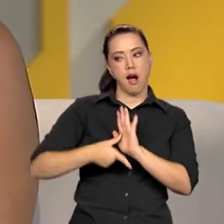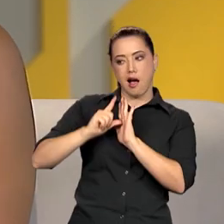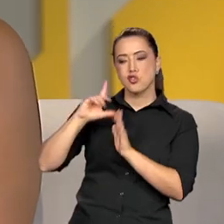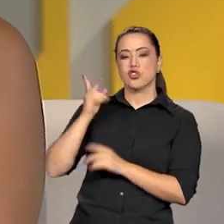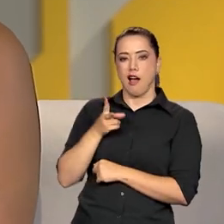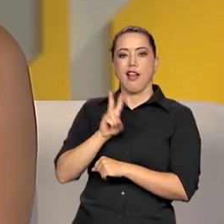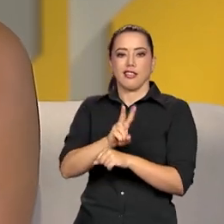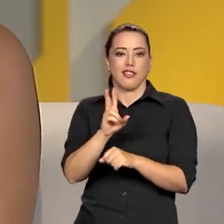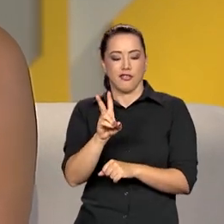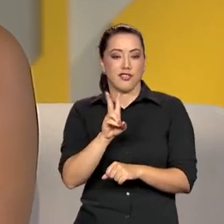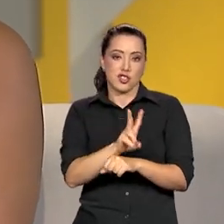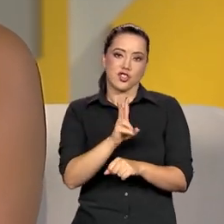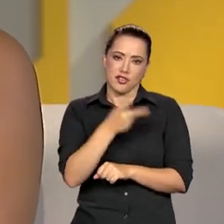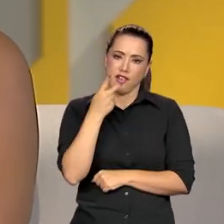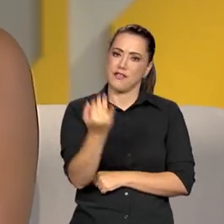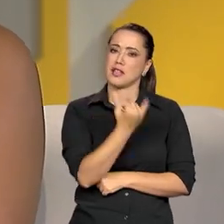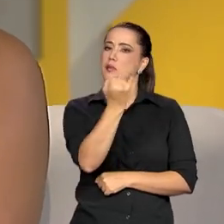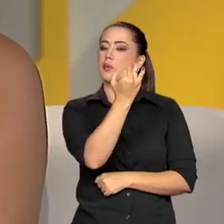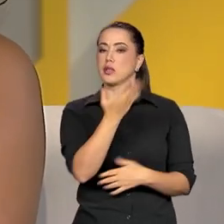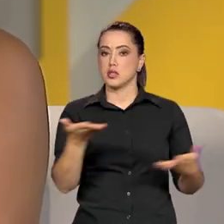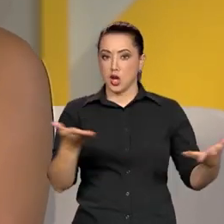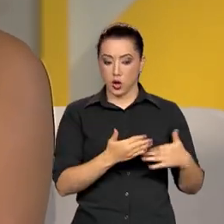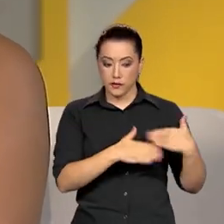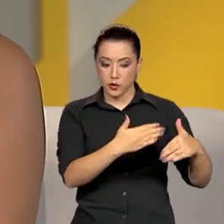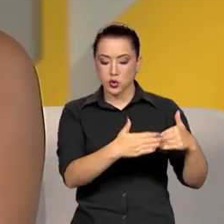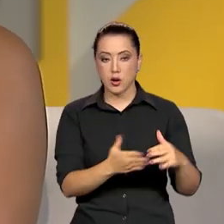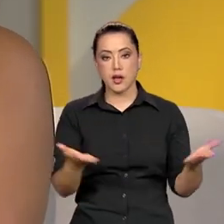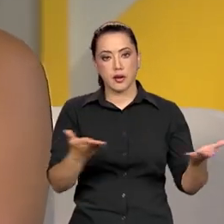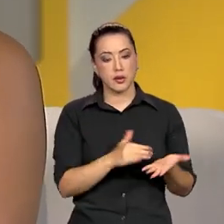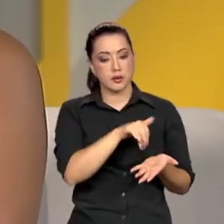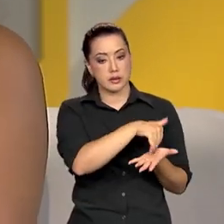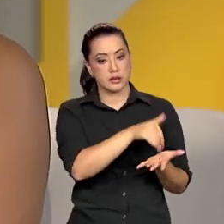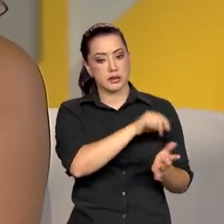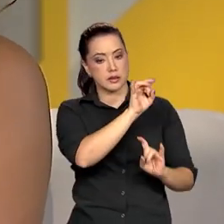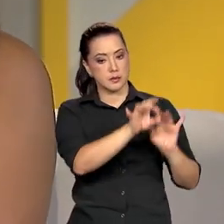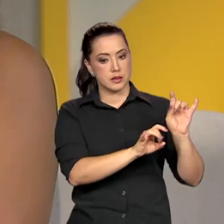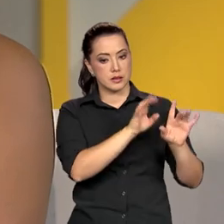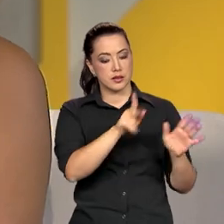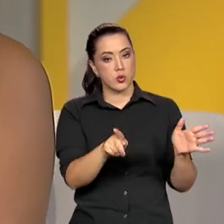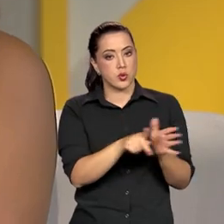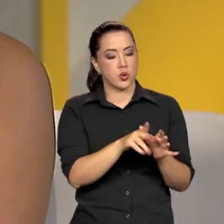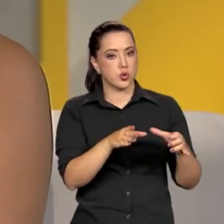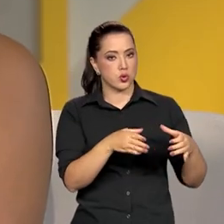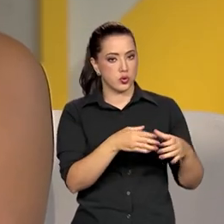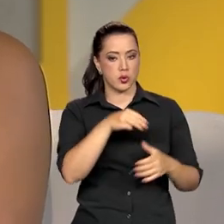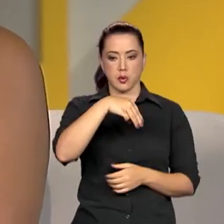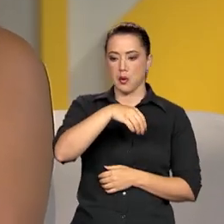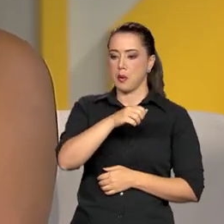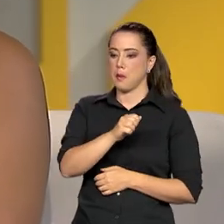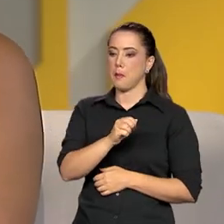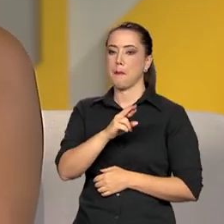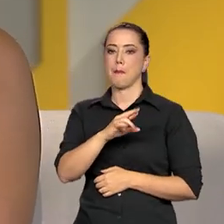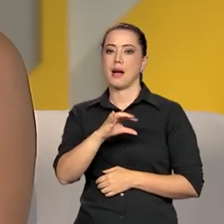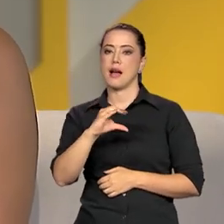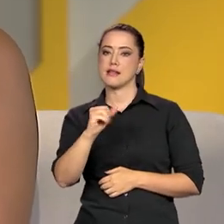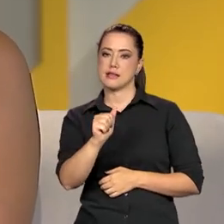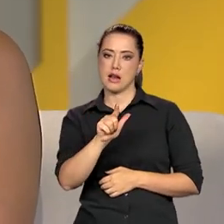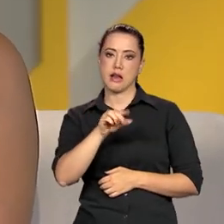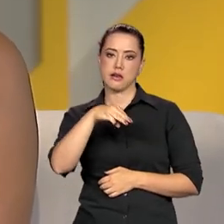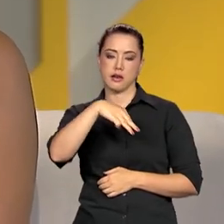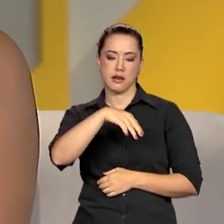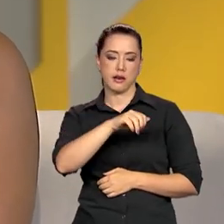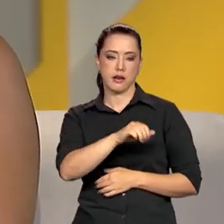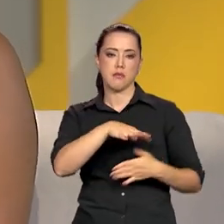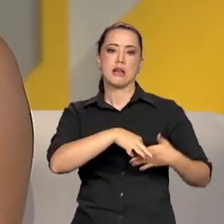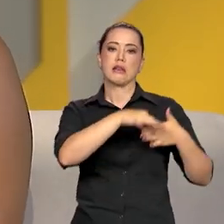e a gente agora vai continuar. E nós temos uma secretaria específica para a lei de cotas, que hoje é comunhada pela Márcia Lima, dentro do nosso ministério.